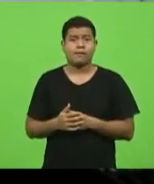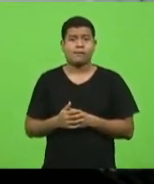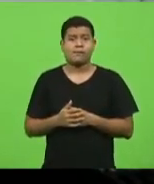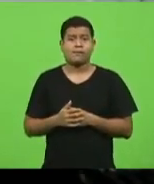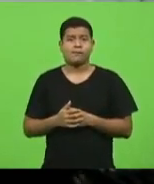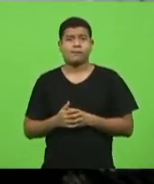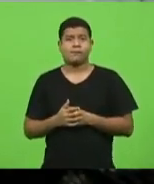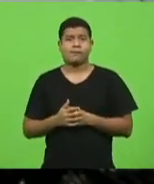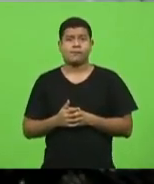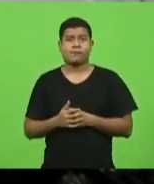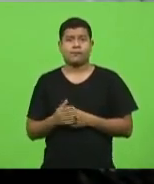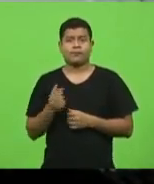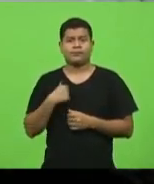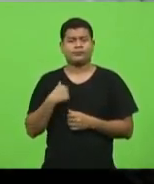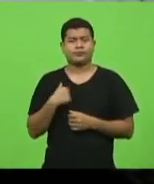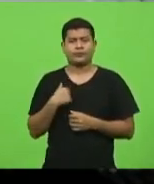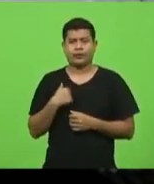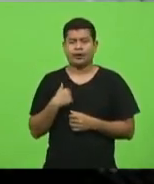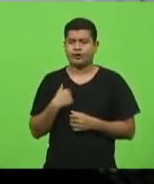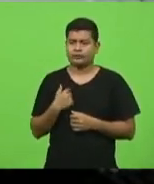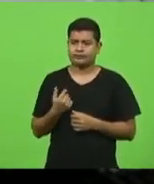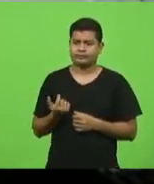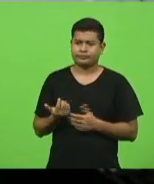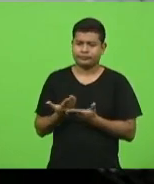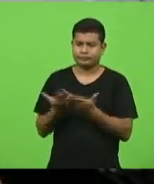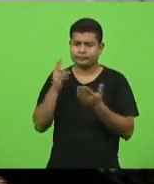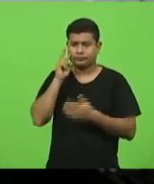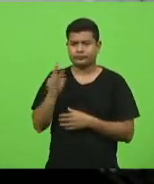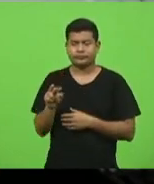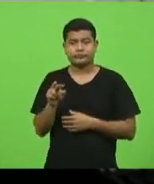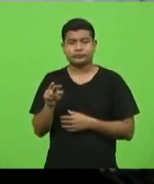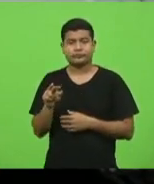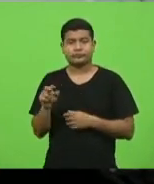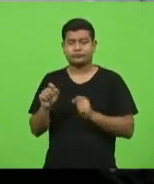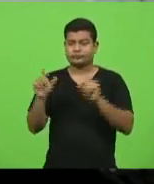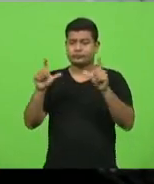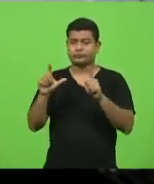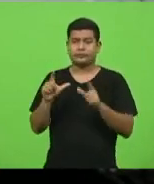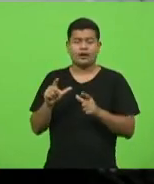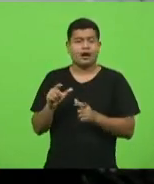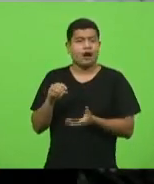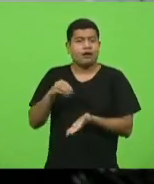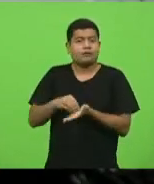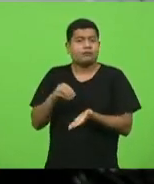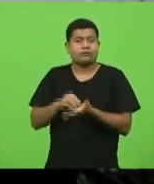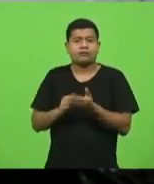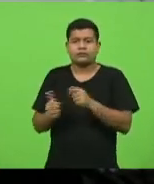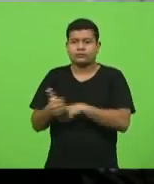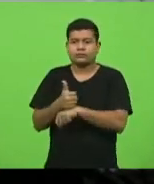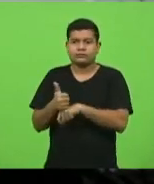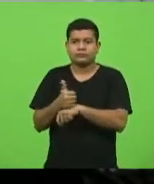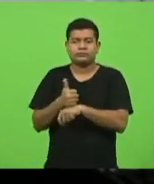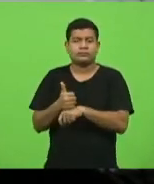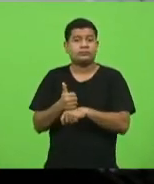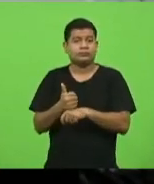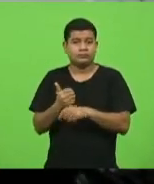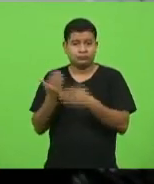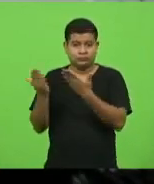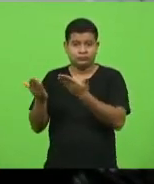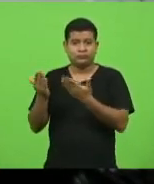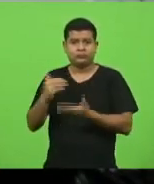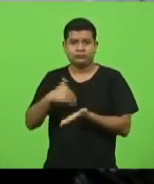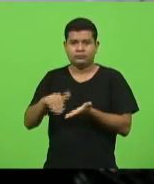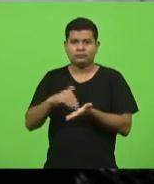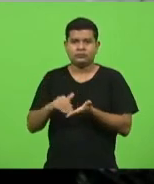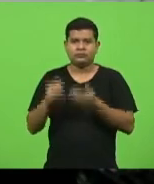E aí o que me chama a atenção é, poxa vida, não tem mão de obra, de acordo com a secretaria. Mas também